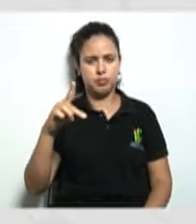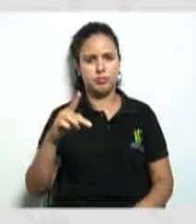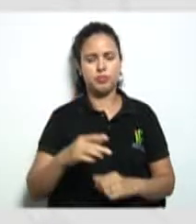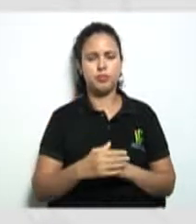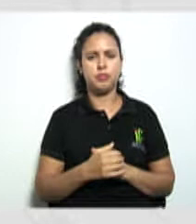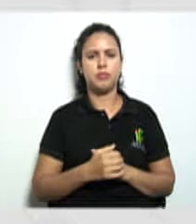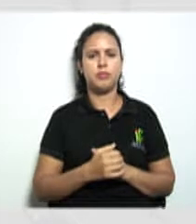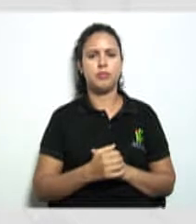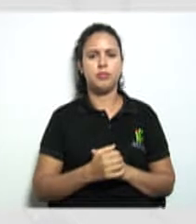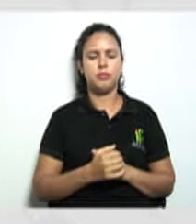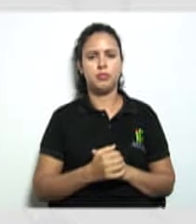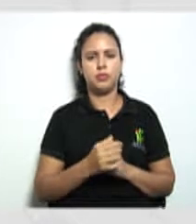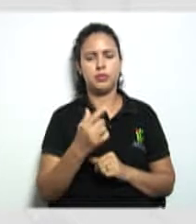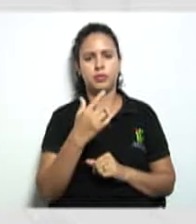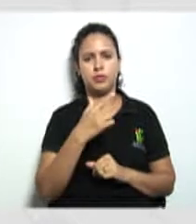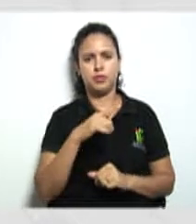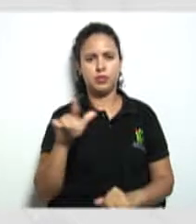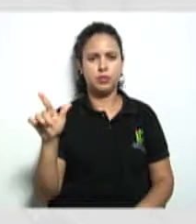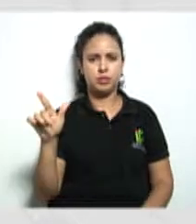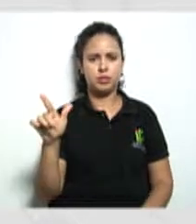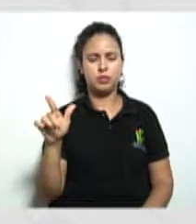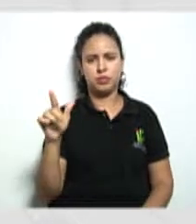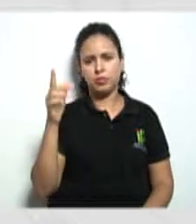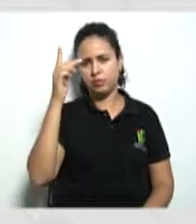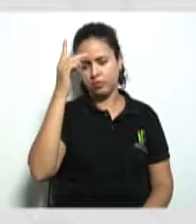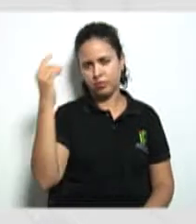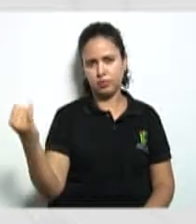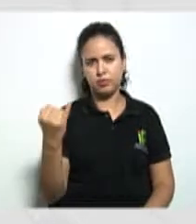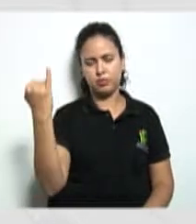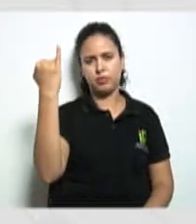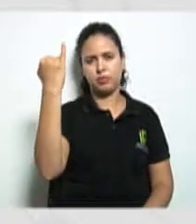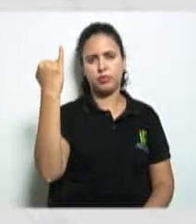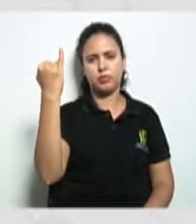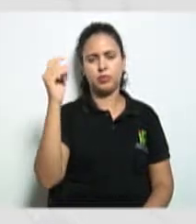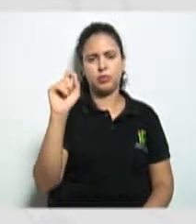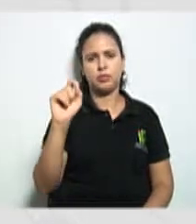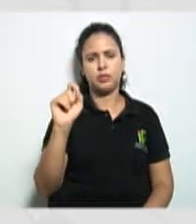Outro ponto importante aqui nesse momento